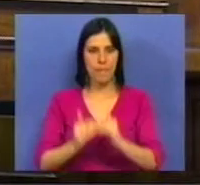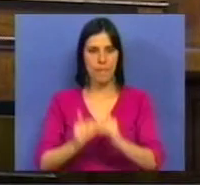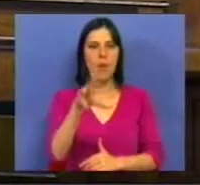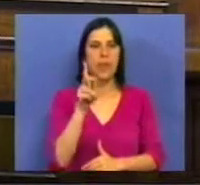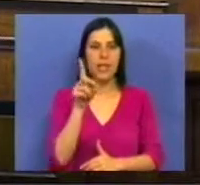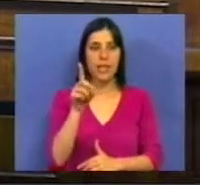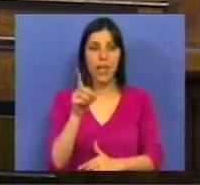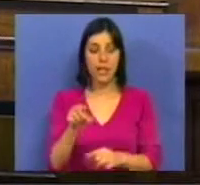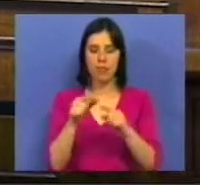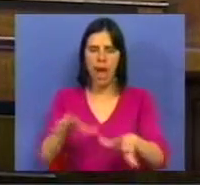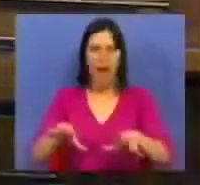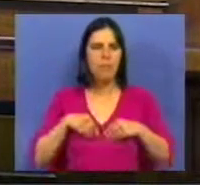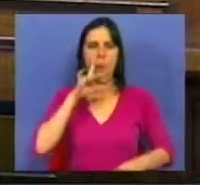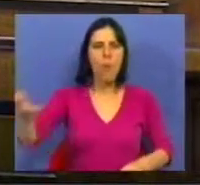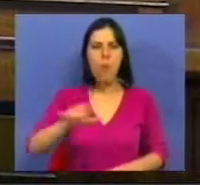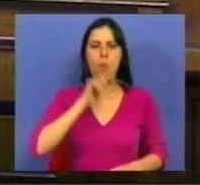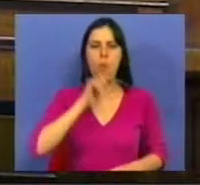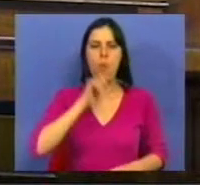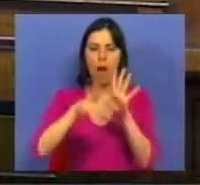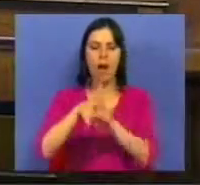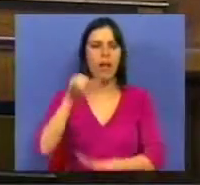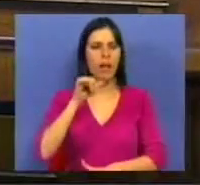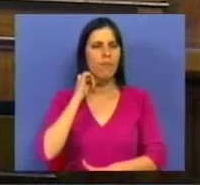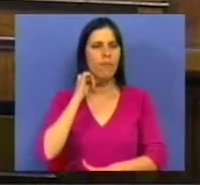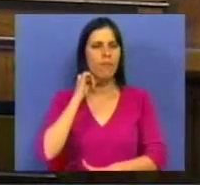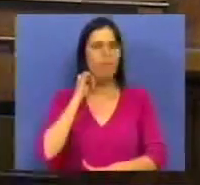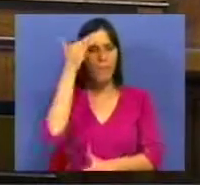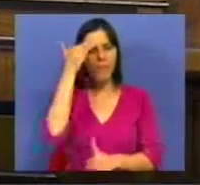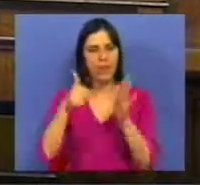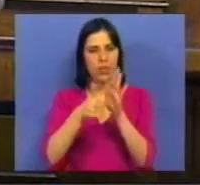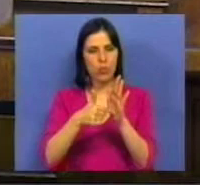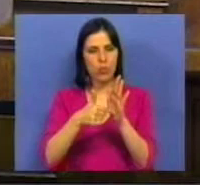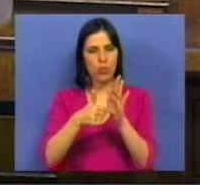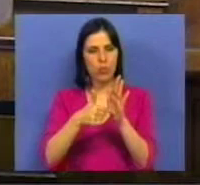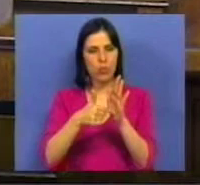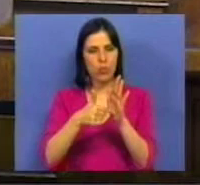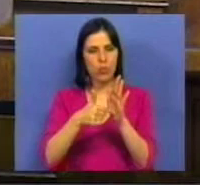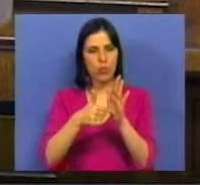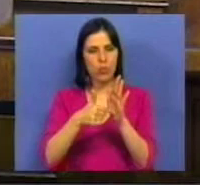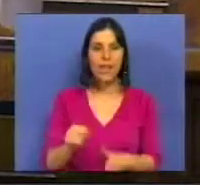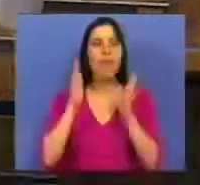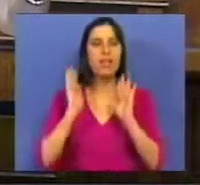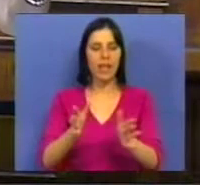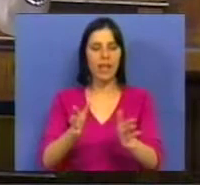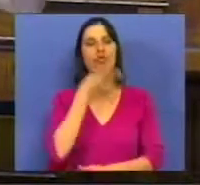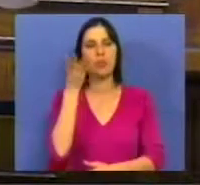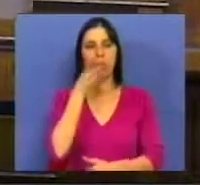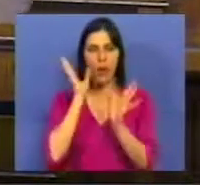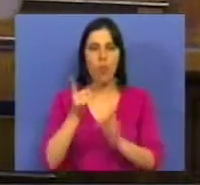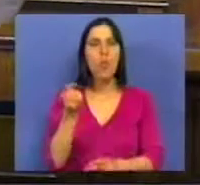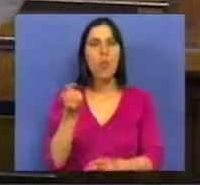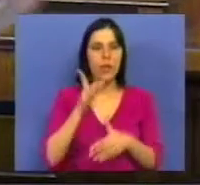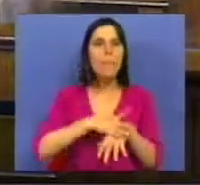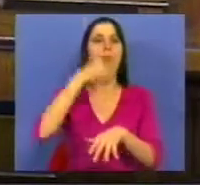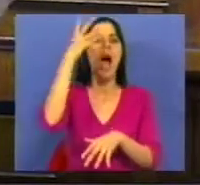16 anos. É inadmissível que esta lei preveja esta medida e o Partido Socialista vai ter que explicar um